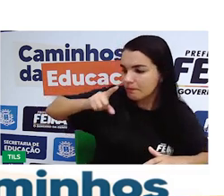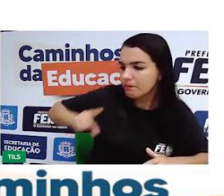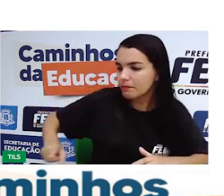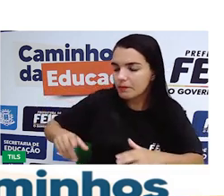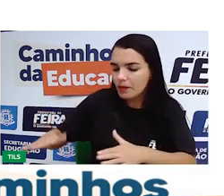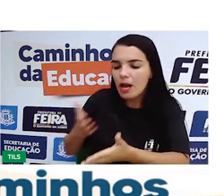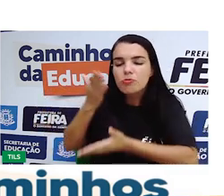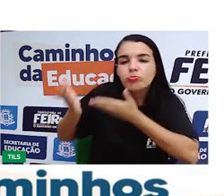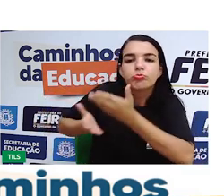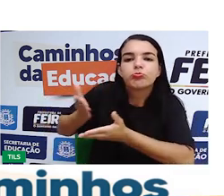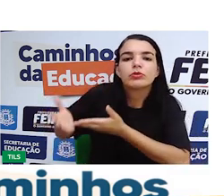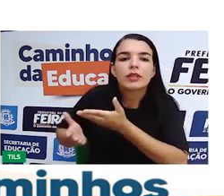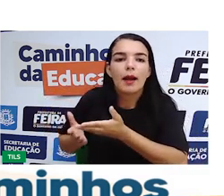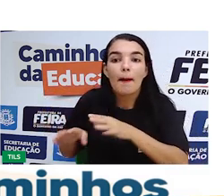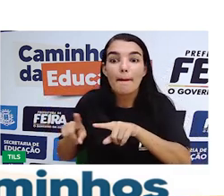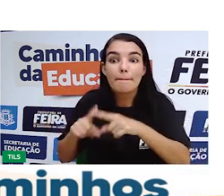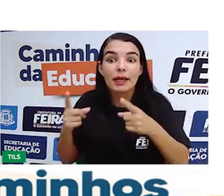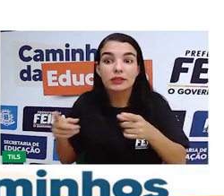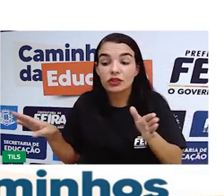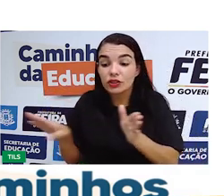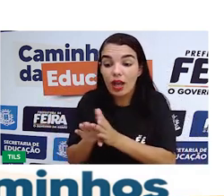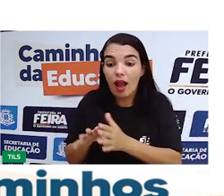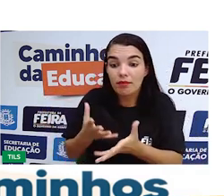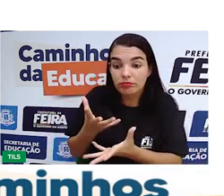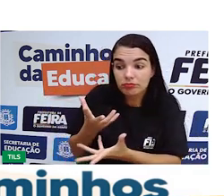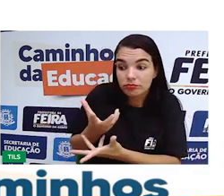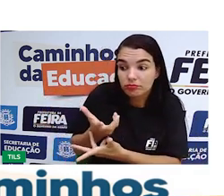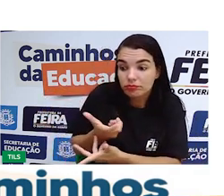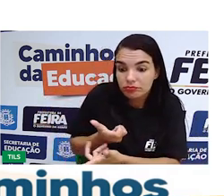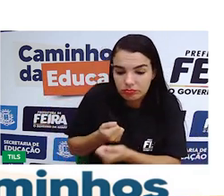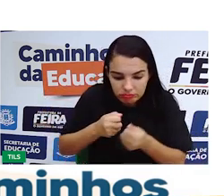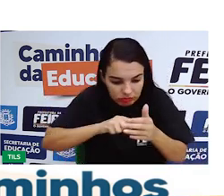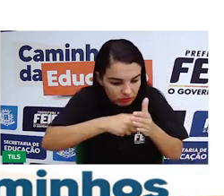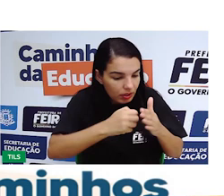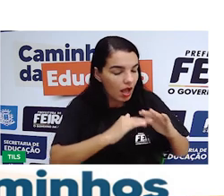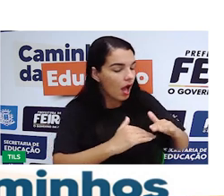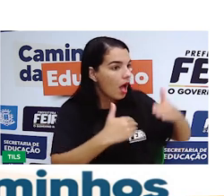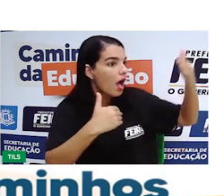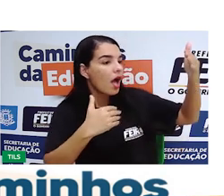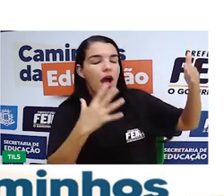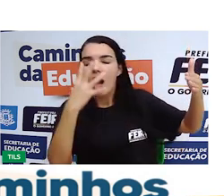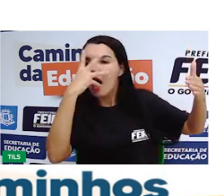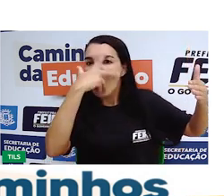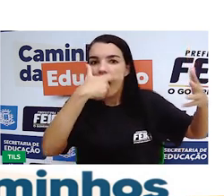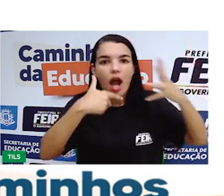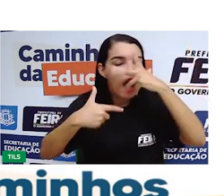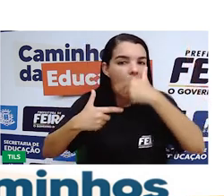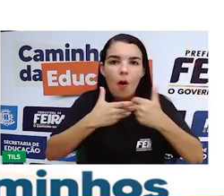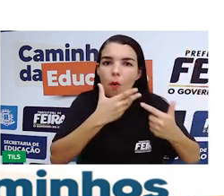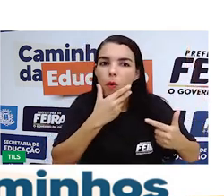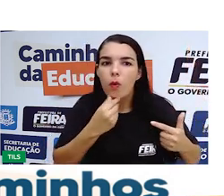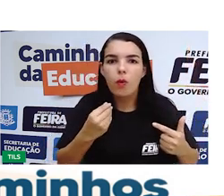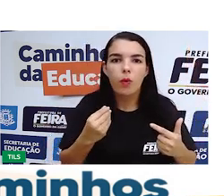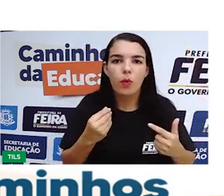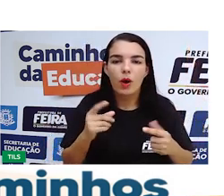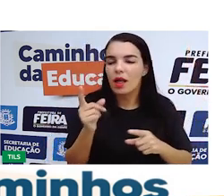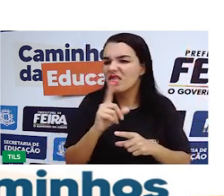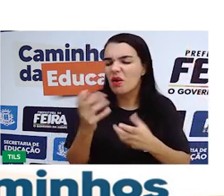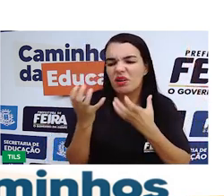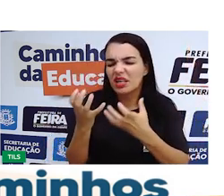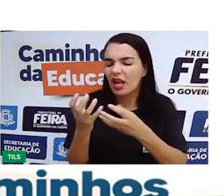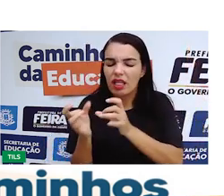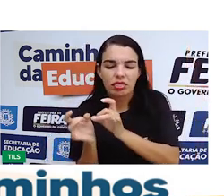para que ela cuidasse. Mas, ao chegar às mãos dela, ela abriu o baú e se encantou com sua beleza e se recusou a